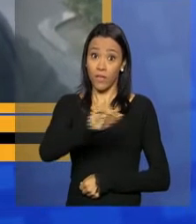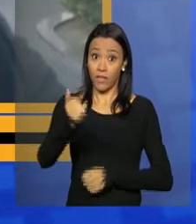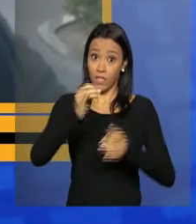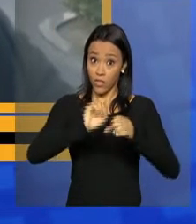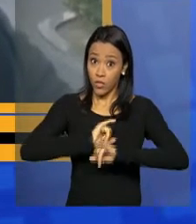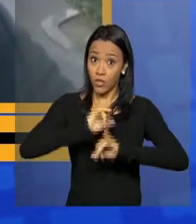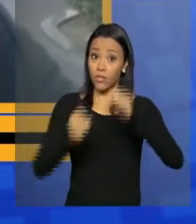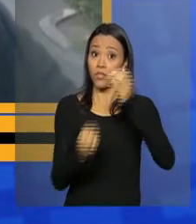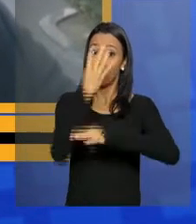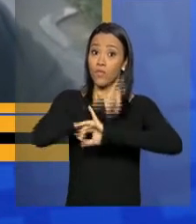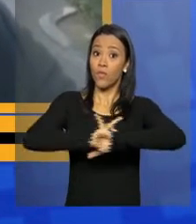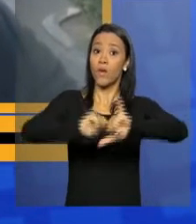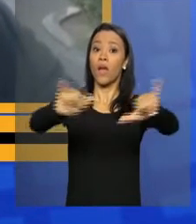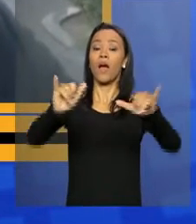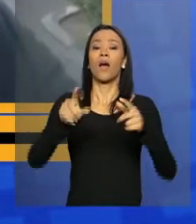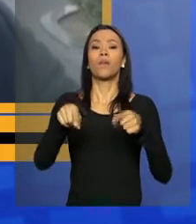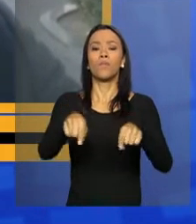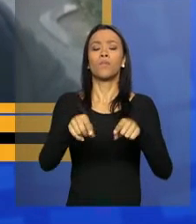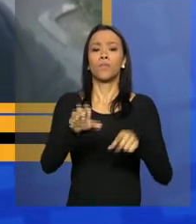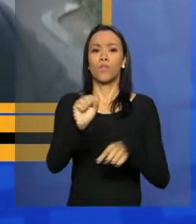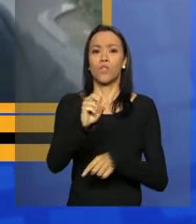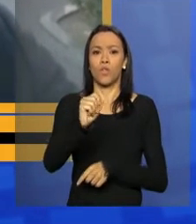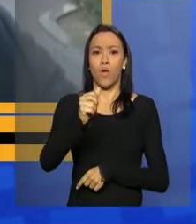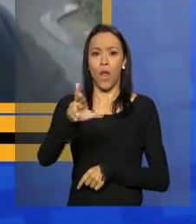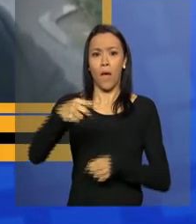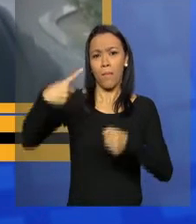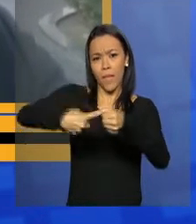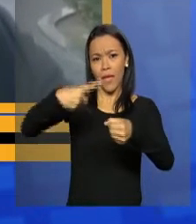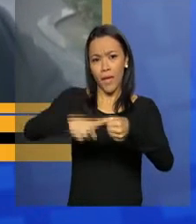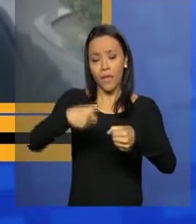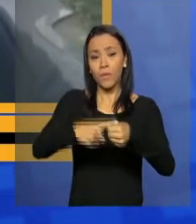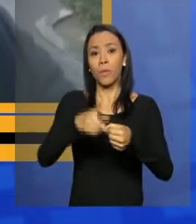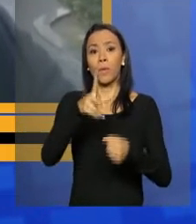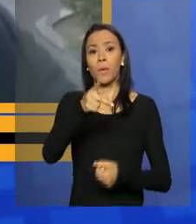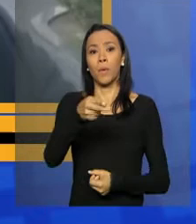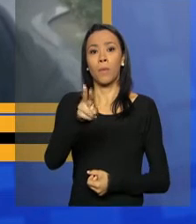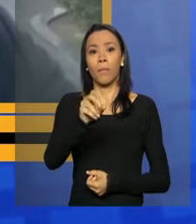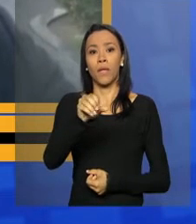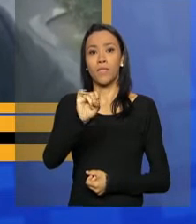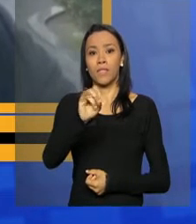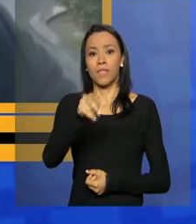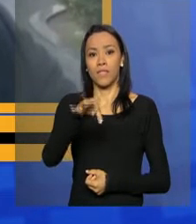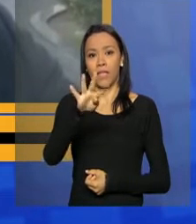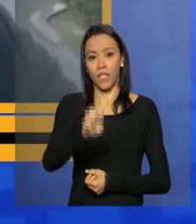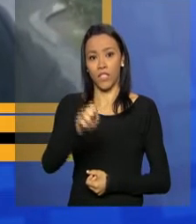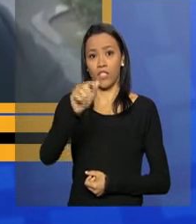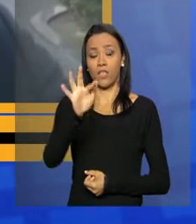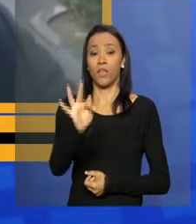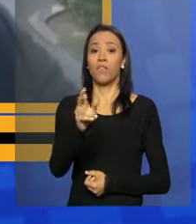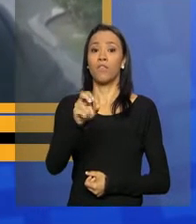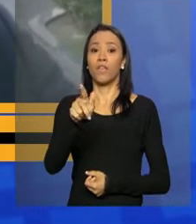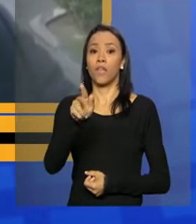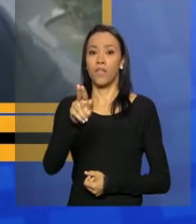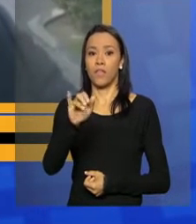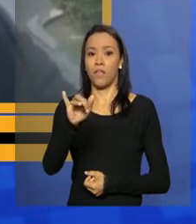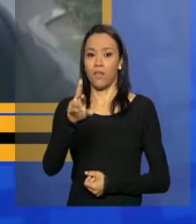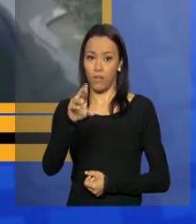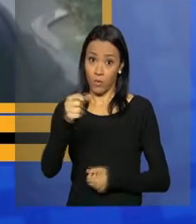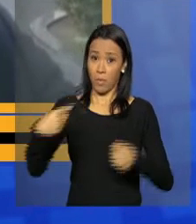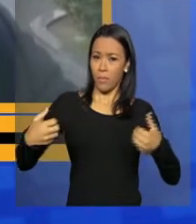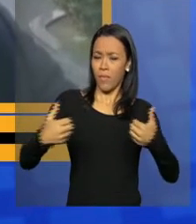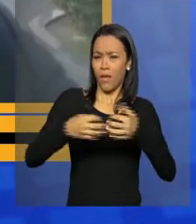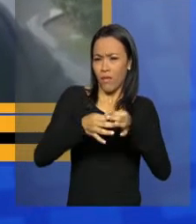Balbina, que fica localizada no município de Presidente Figueiredo, a 200 quilômetros ao norte de